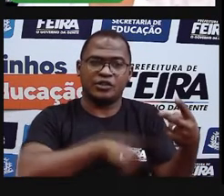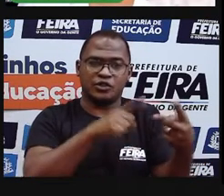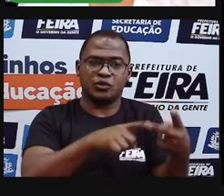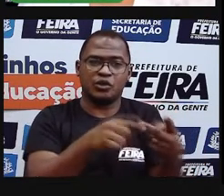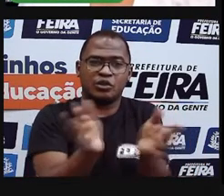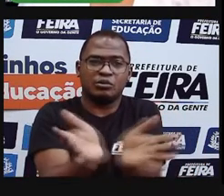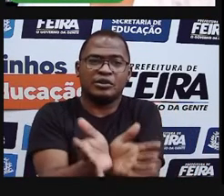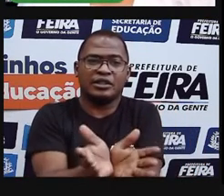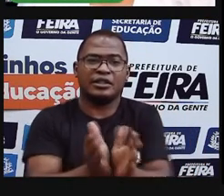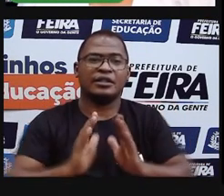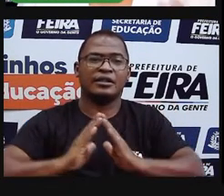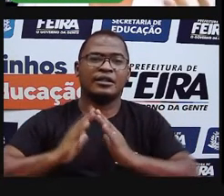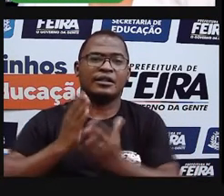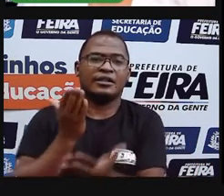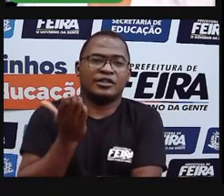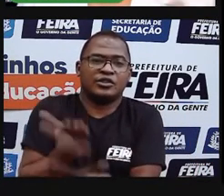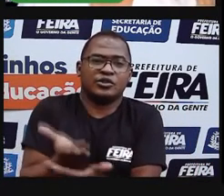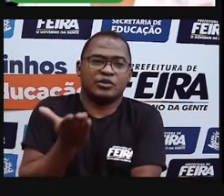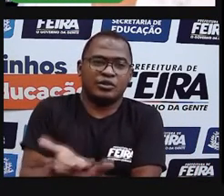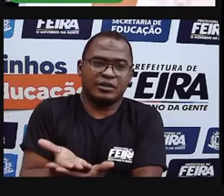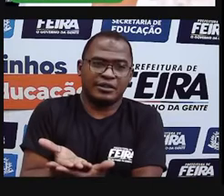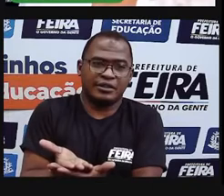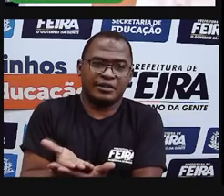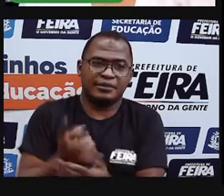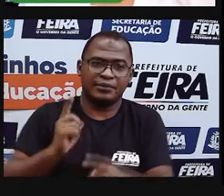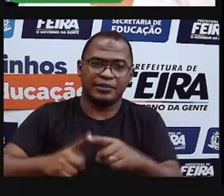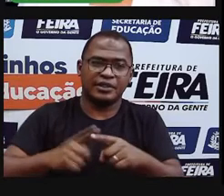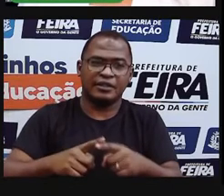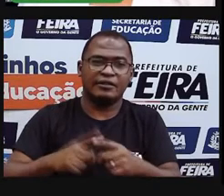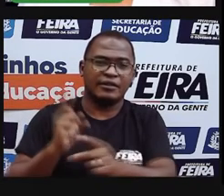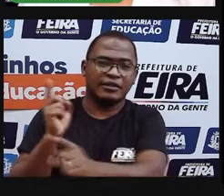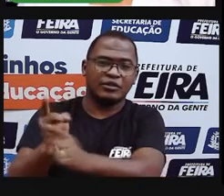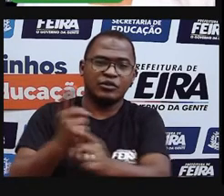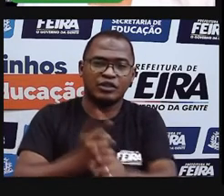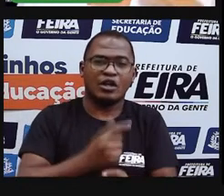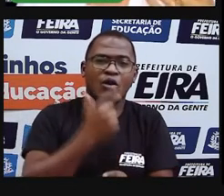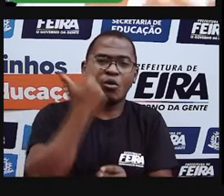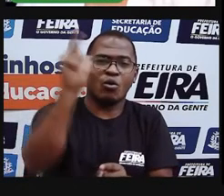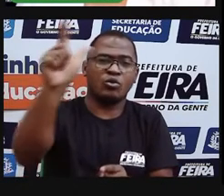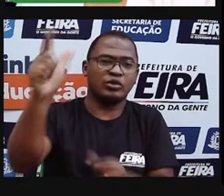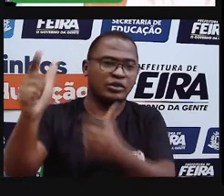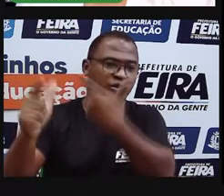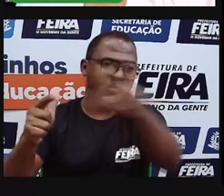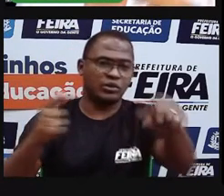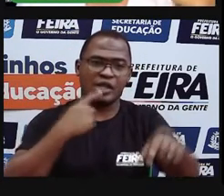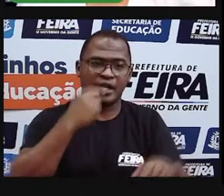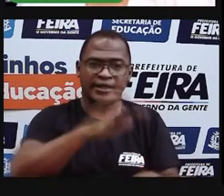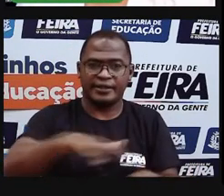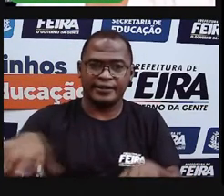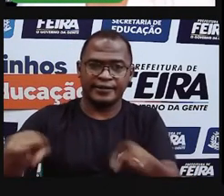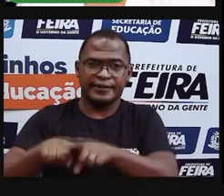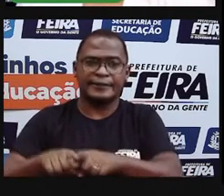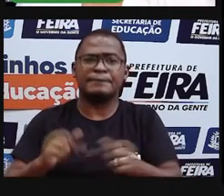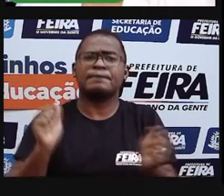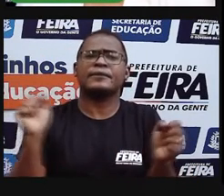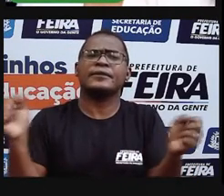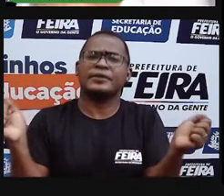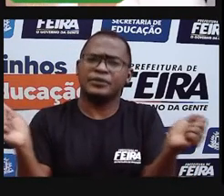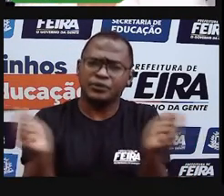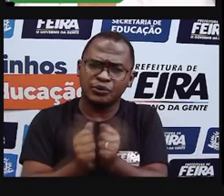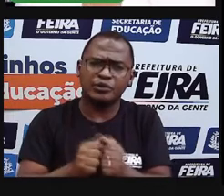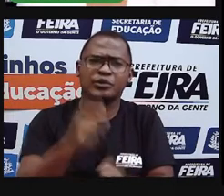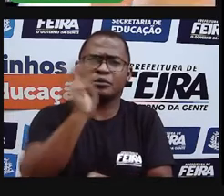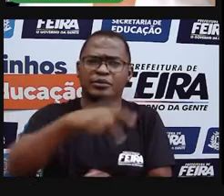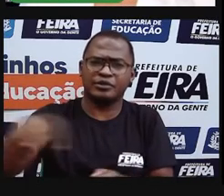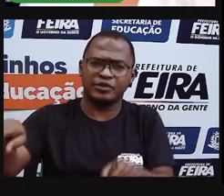a escola. Então, ela vai ter contato com outras crianças na idade dela, com outras pessoas que são os professores, os cuidadores,